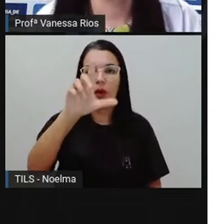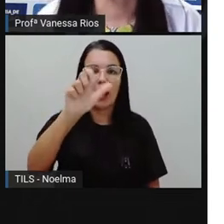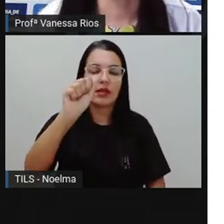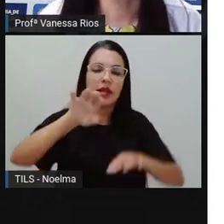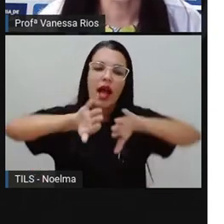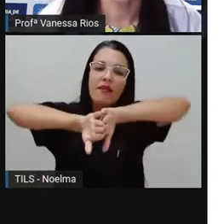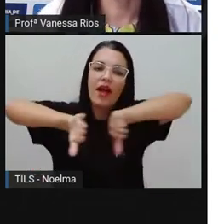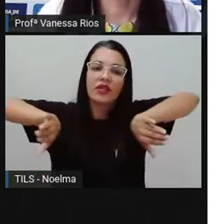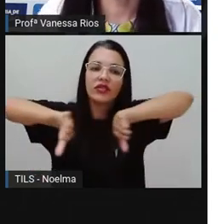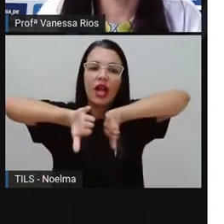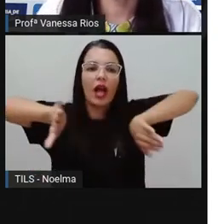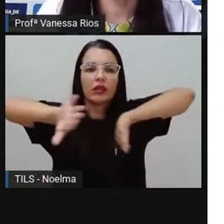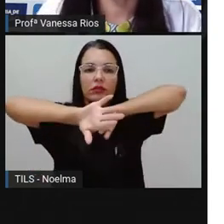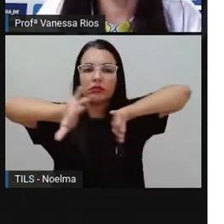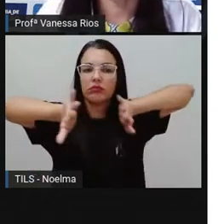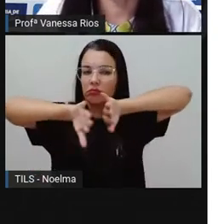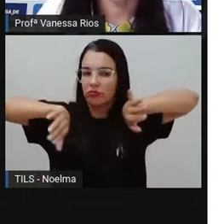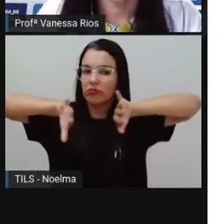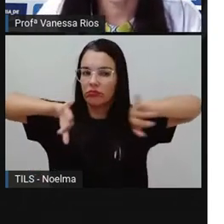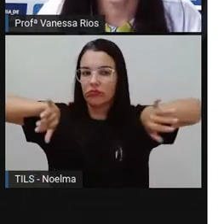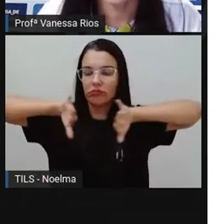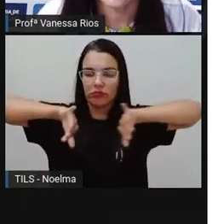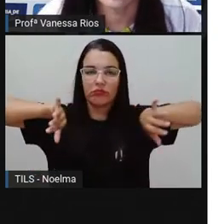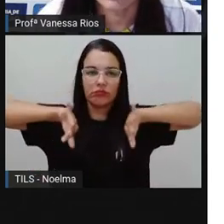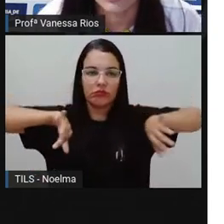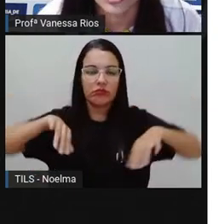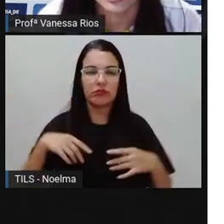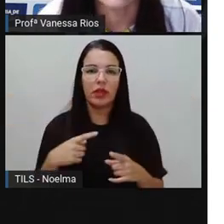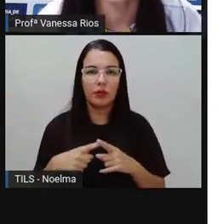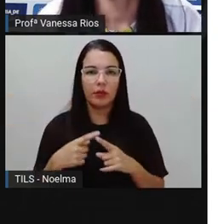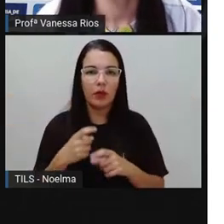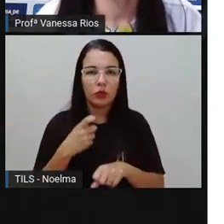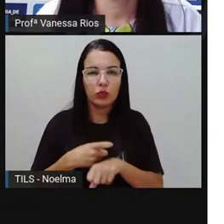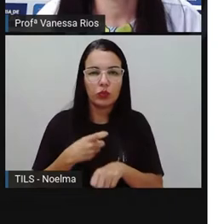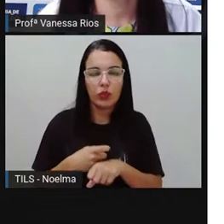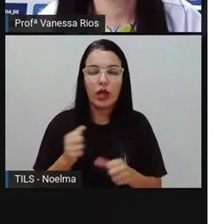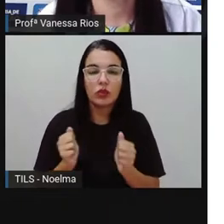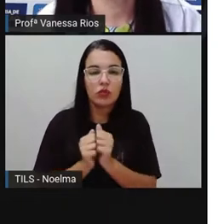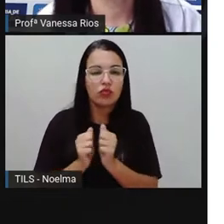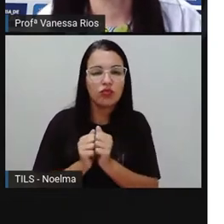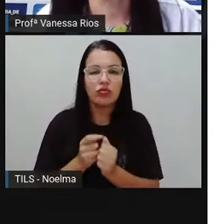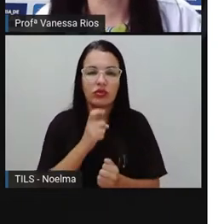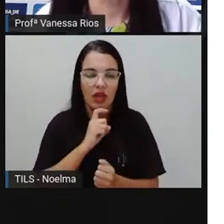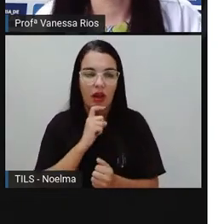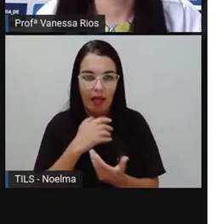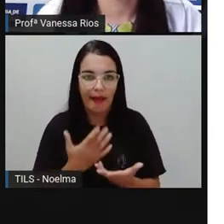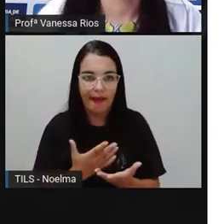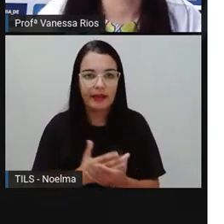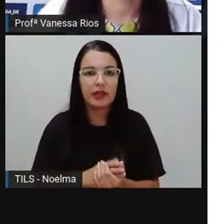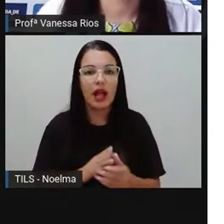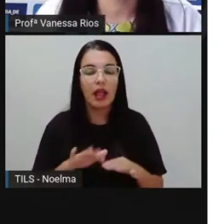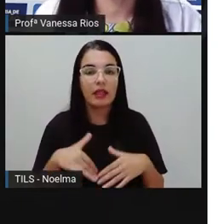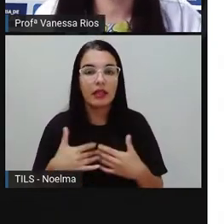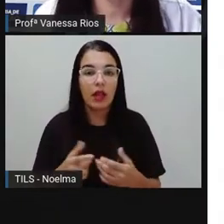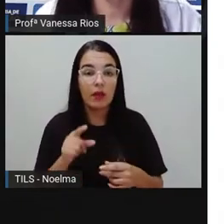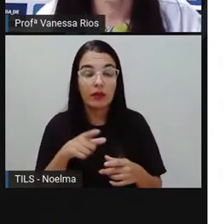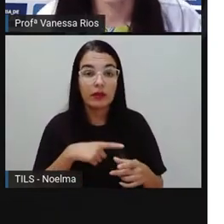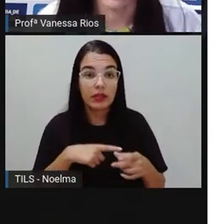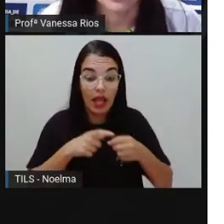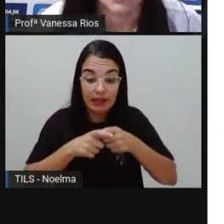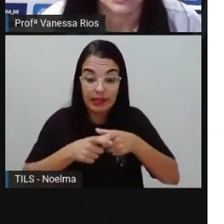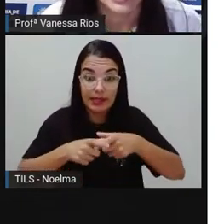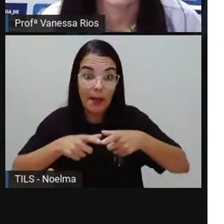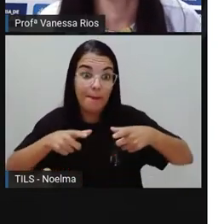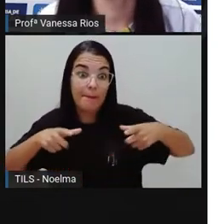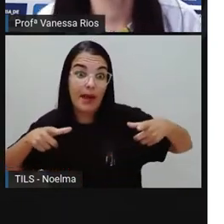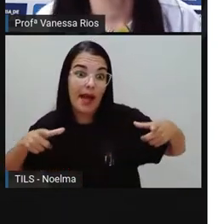no estado sólido, onde elas estavam ali, ó, bem juntinhas. E aí no estado líquido, por ter esse espaço, né,